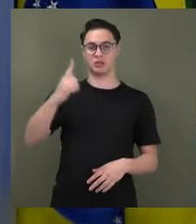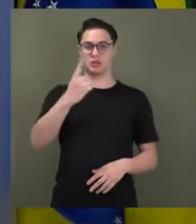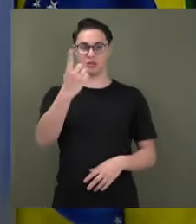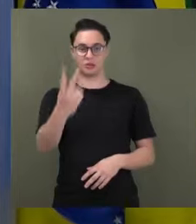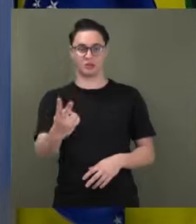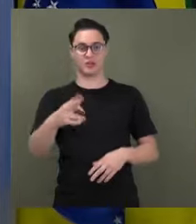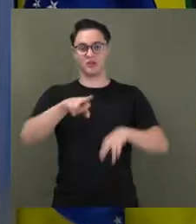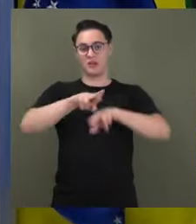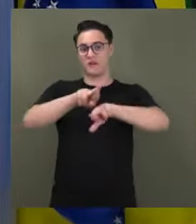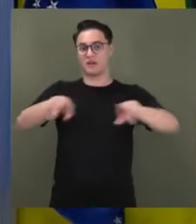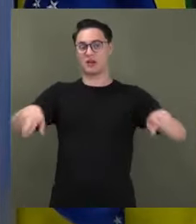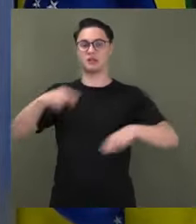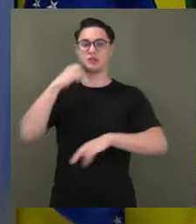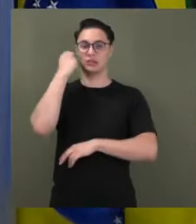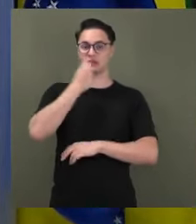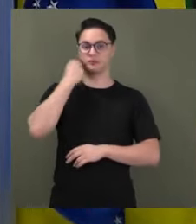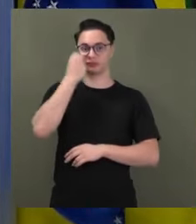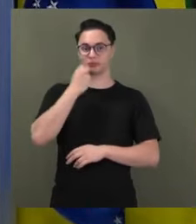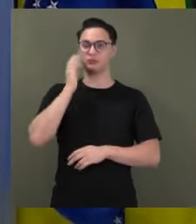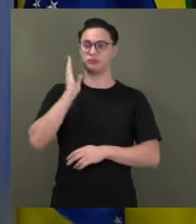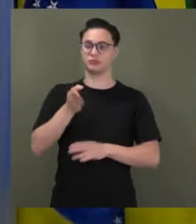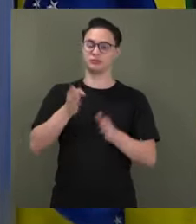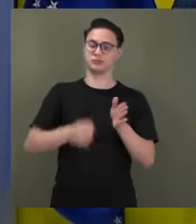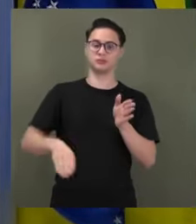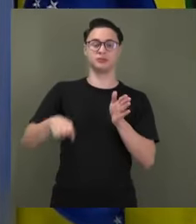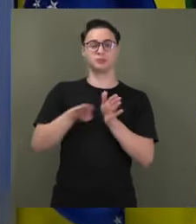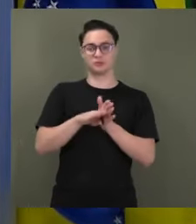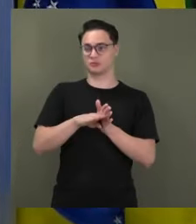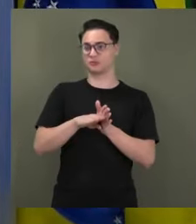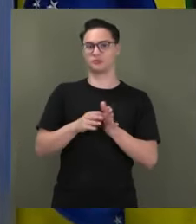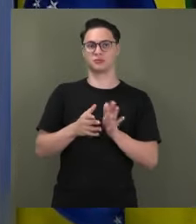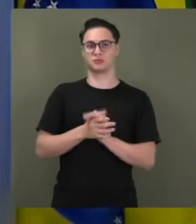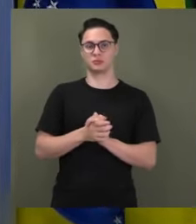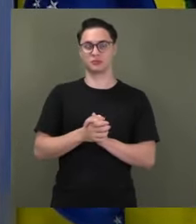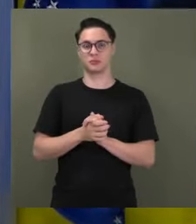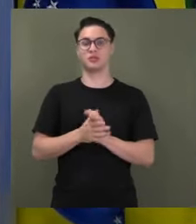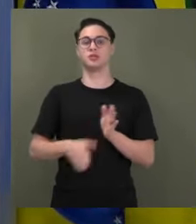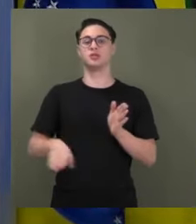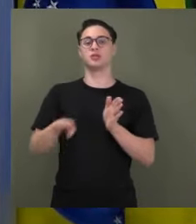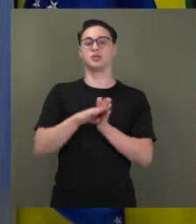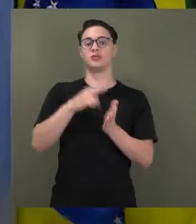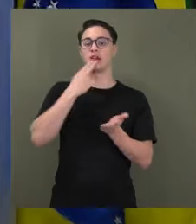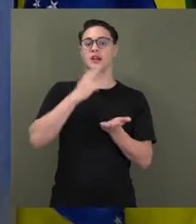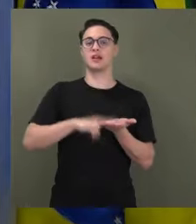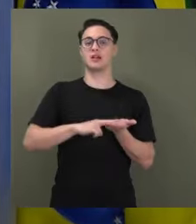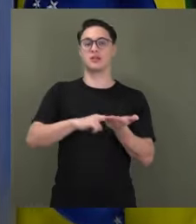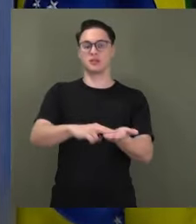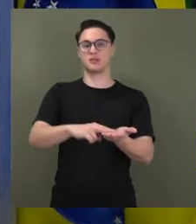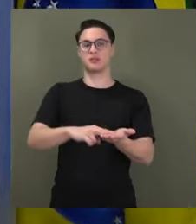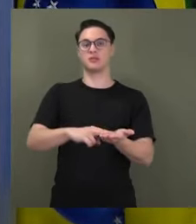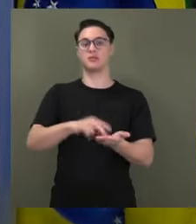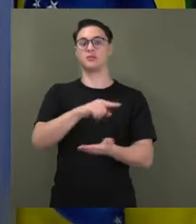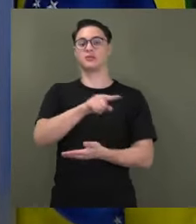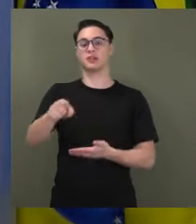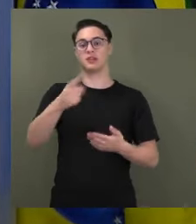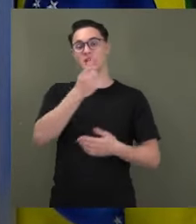sendo... Está chegando o senhor Plínio, o senador Sérgio Moro, o senador Exalci. Está chegando carta para os senadores irem ao